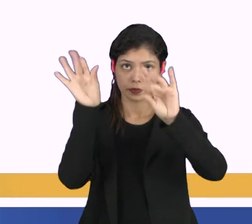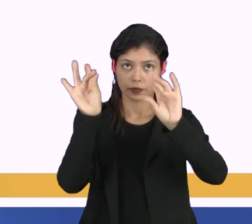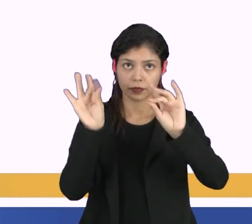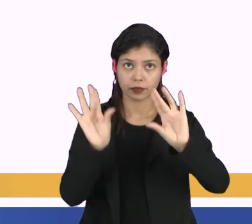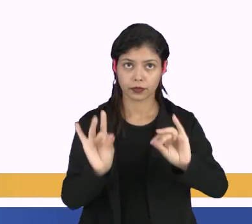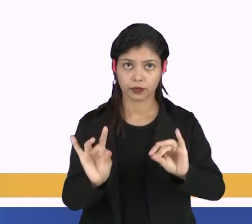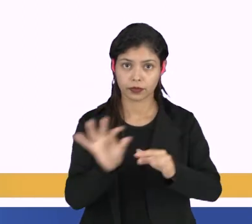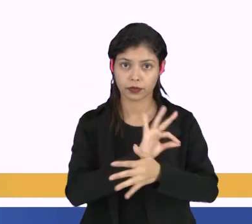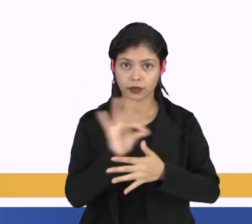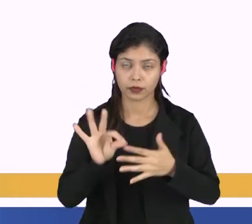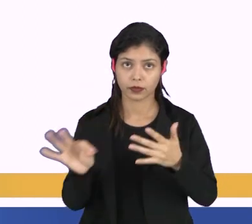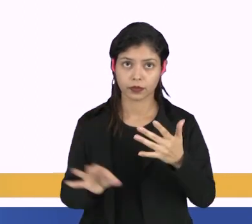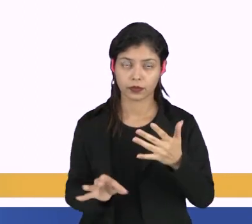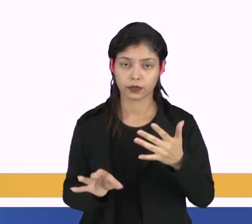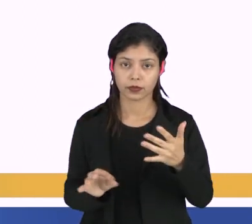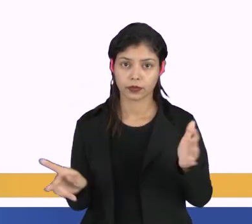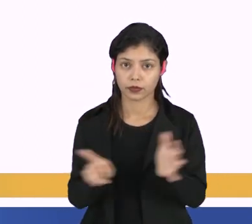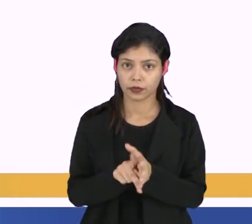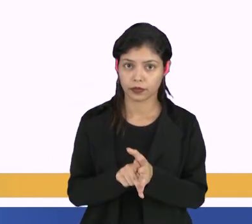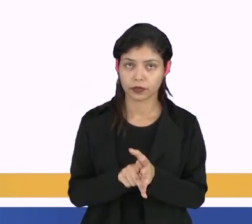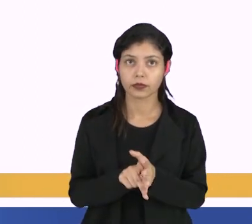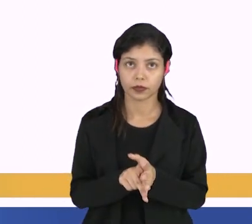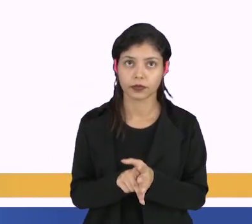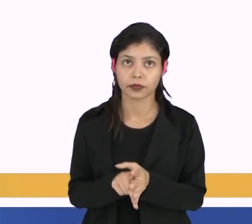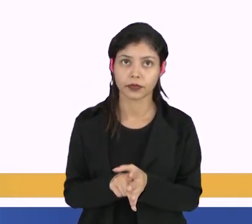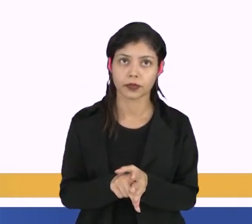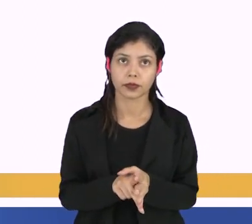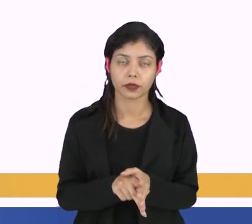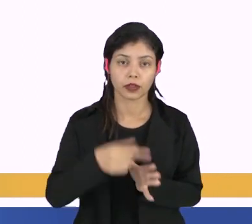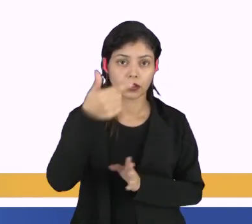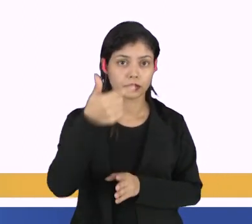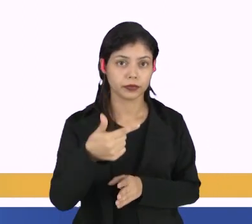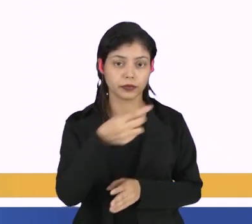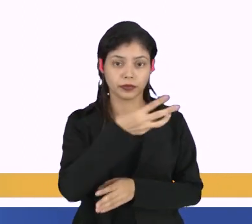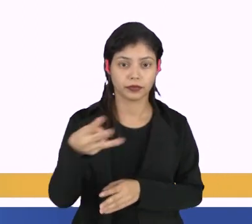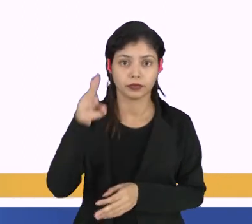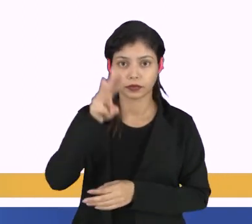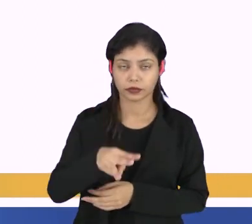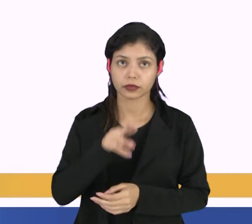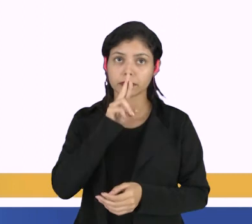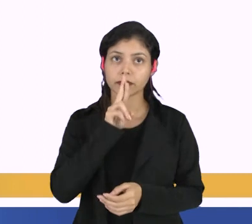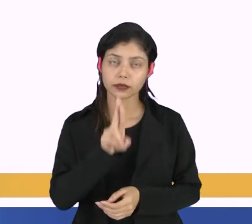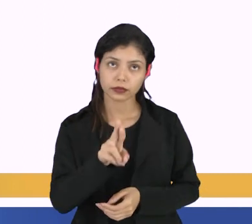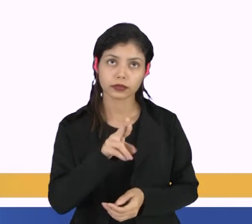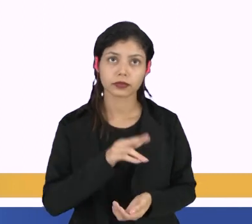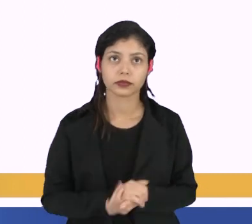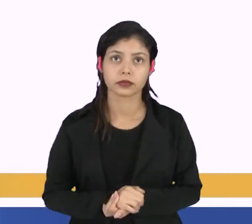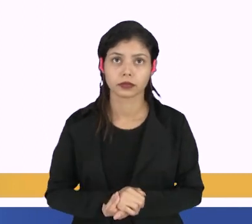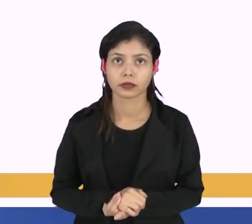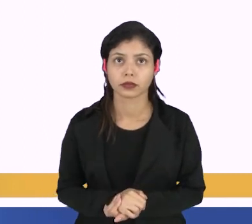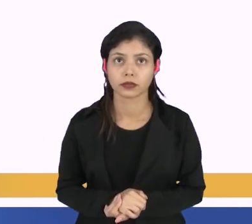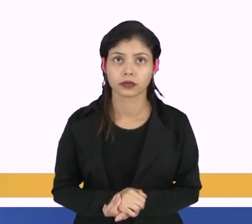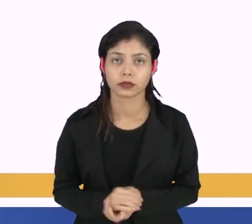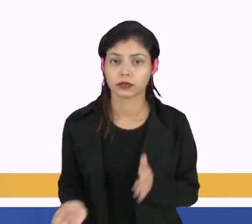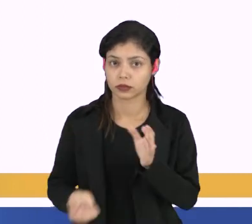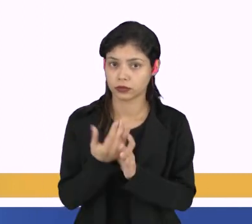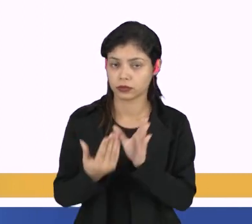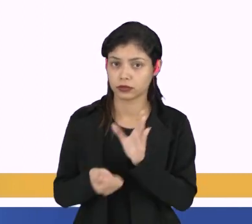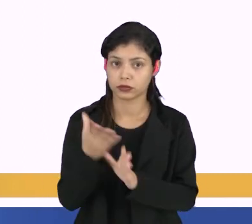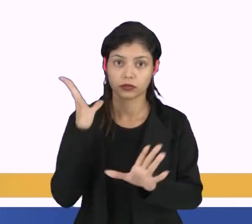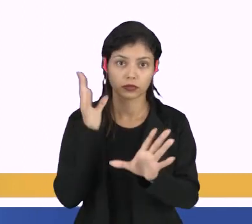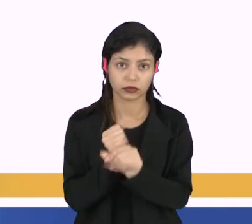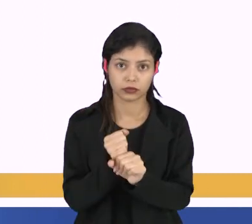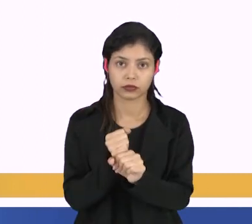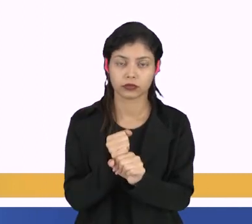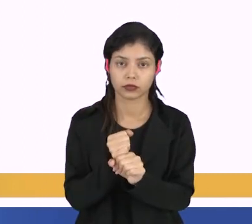elemento correspondente da segunda matriz e o resultado desse produto eu vou